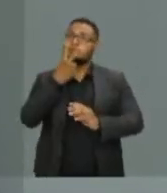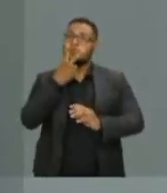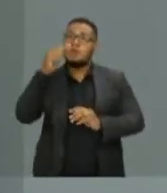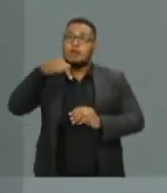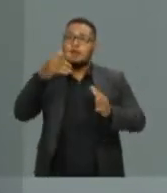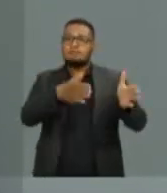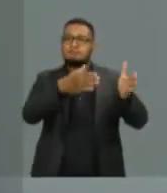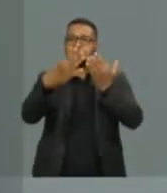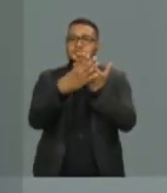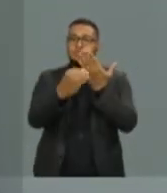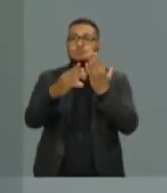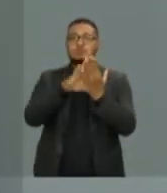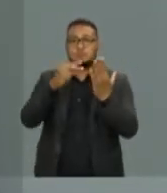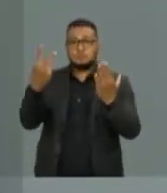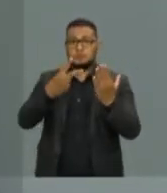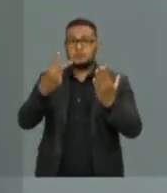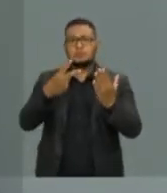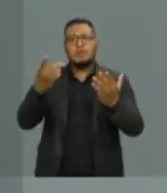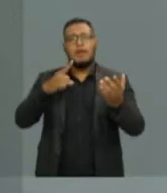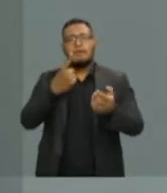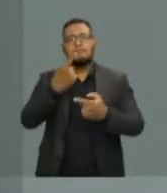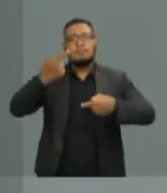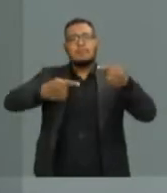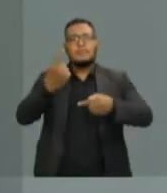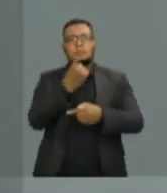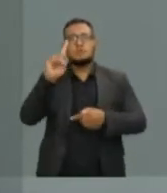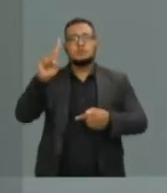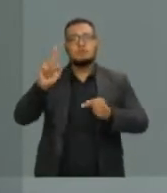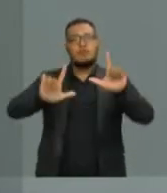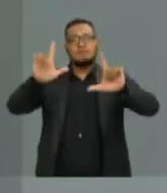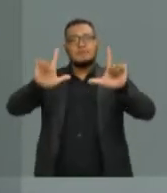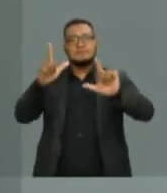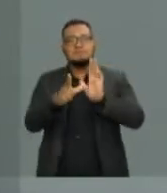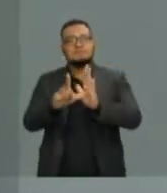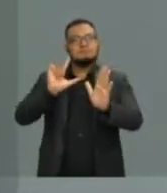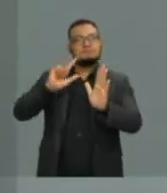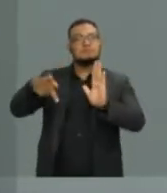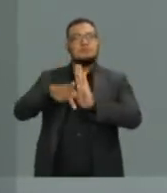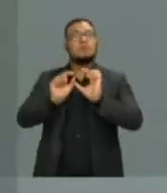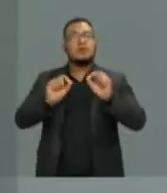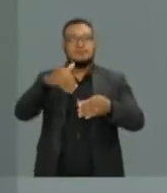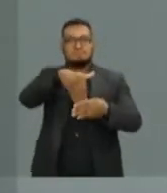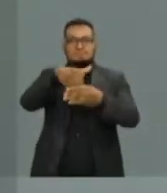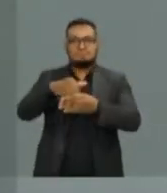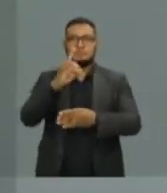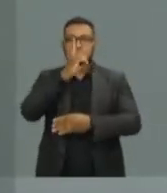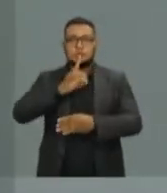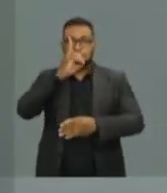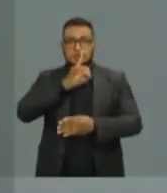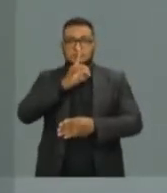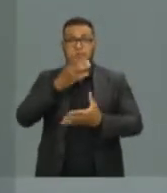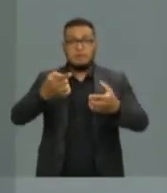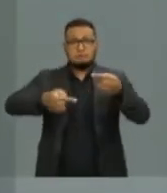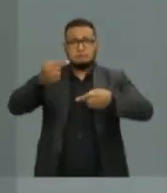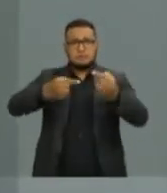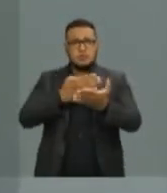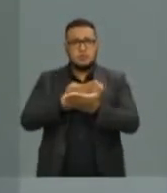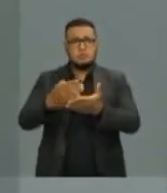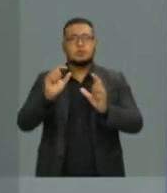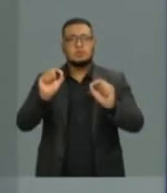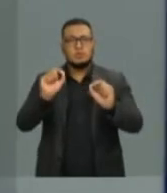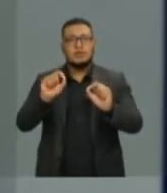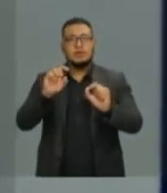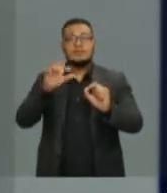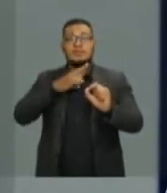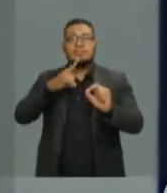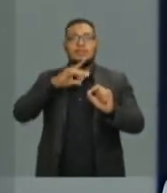turno. É o último debate na televisão antes da eleição de domingo. Debates como esse acontecem neste momento em